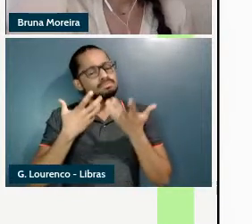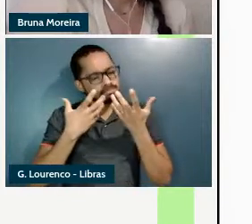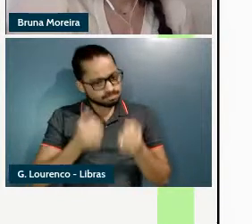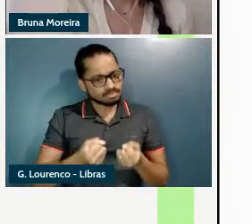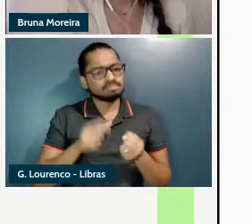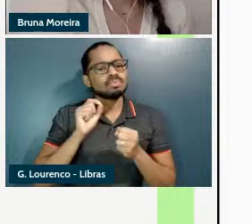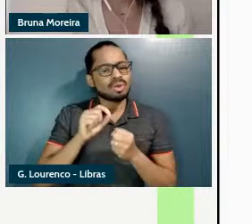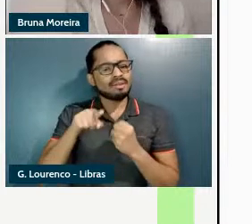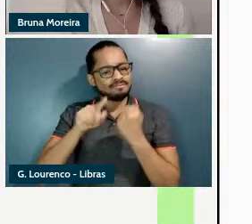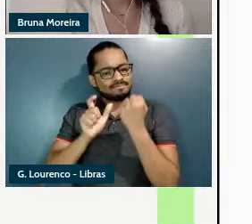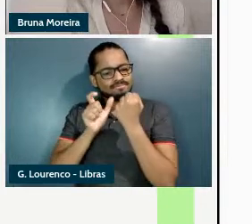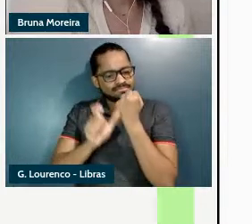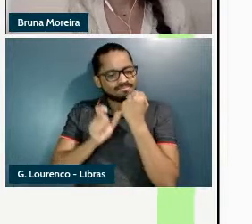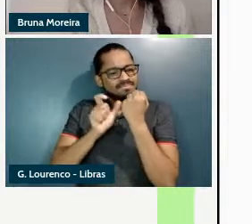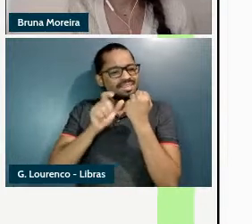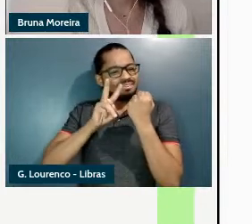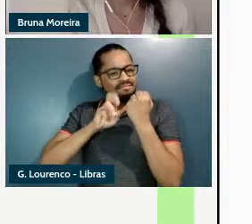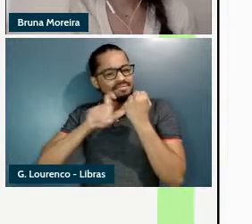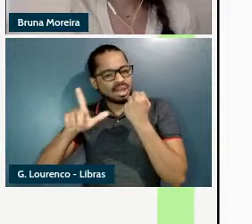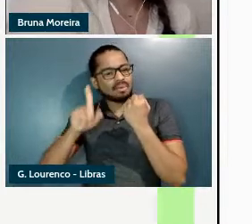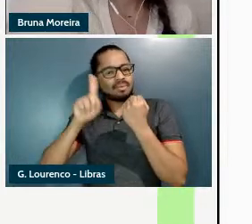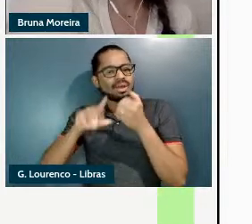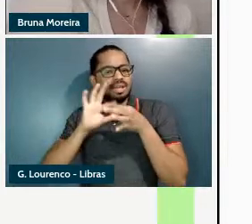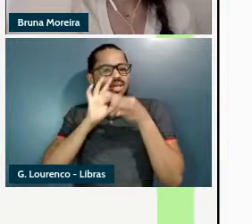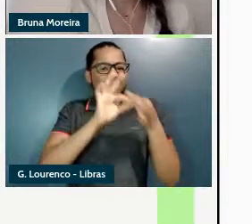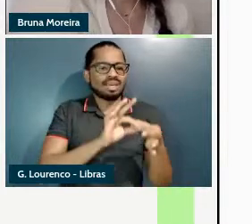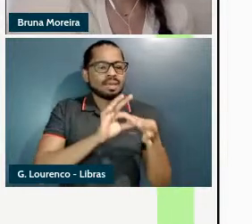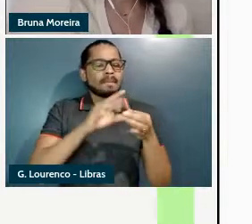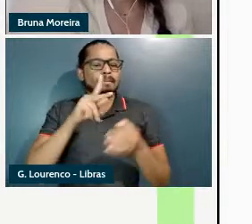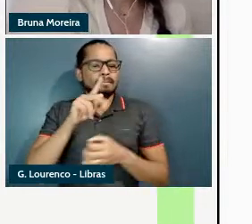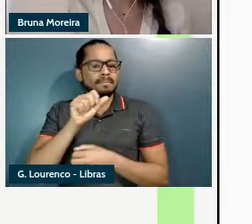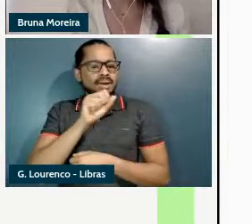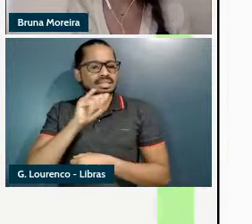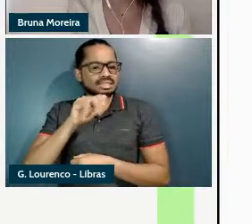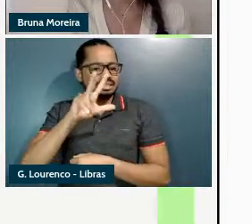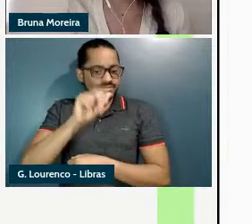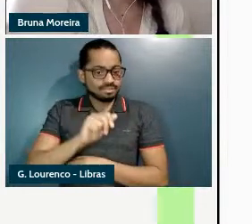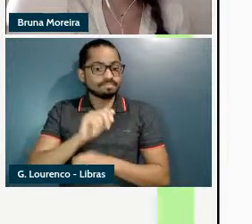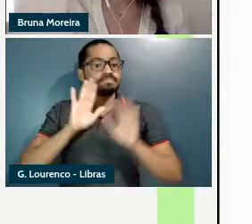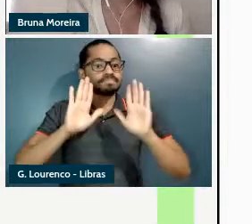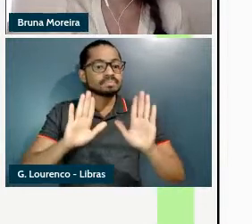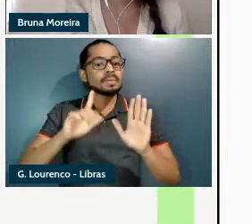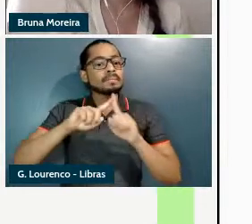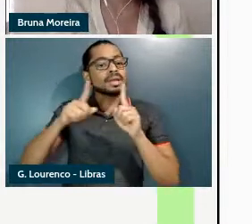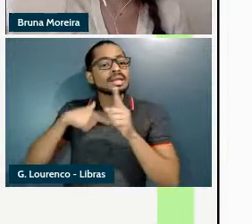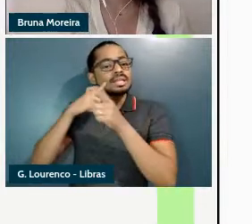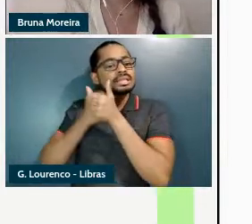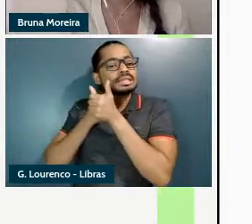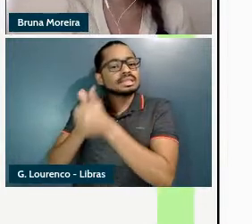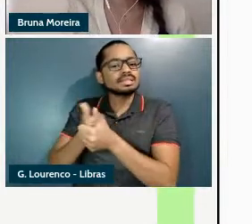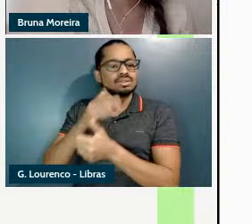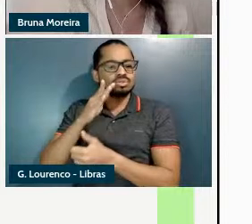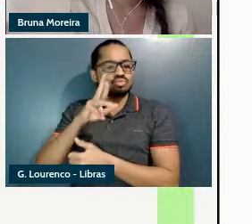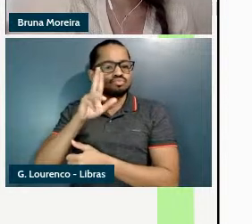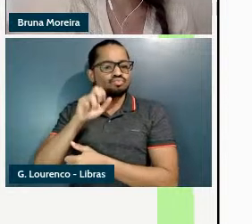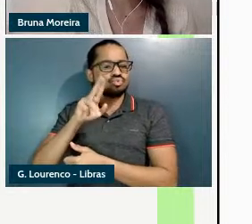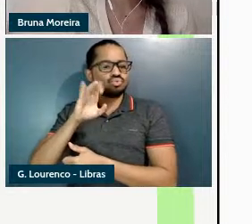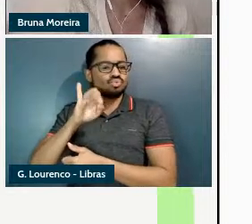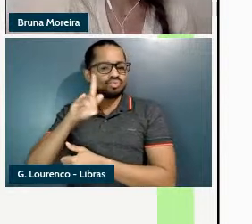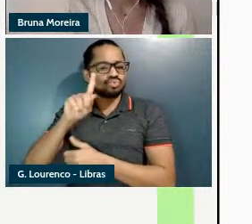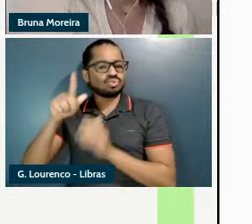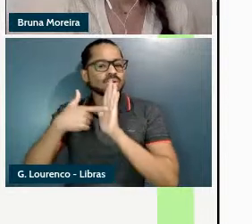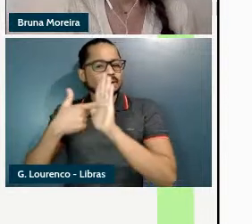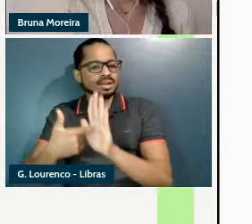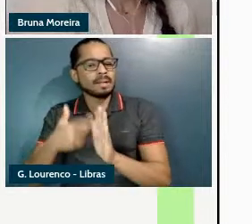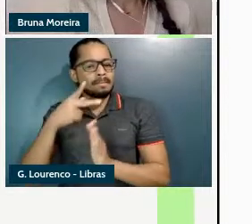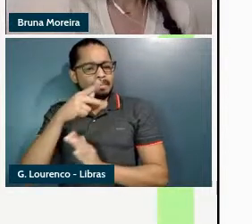adoto a análise do Bruni segundo a qual a passiva é um núcleo que seleciona uma projeção não saturada do núcleo voz